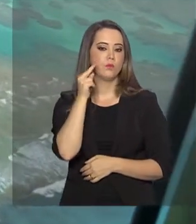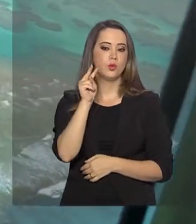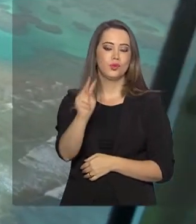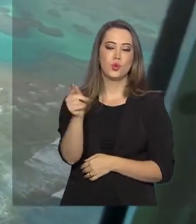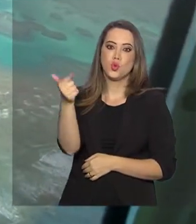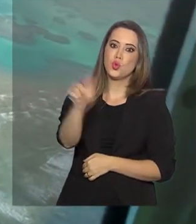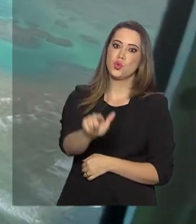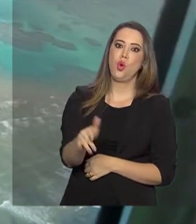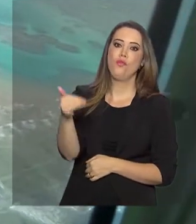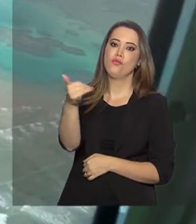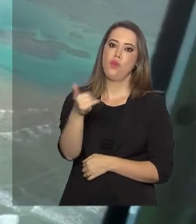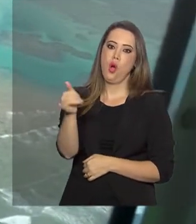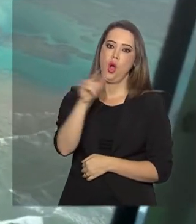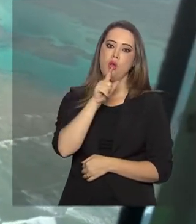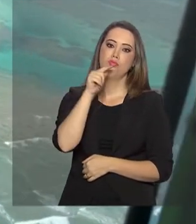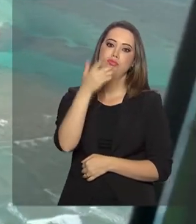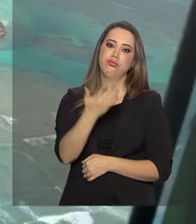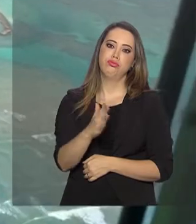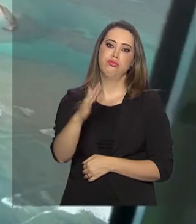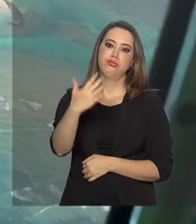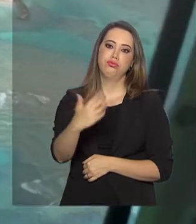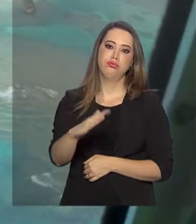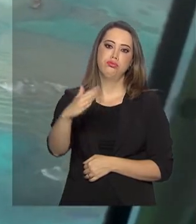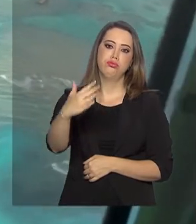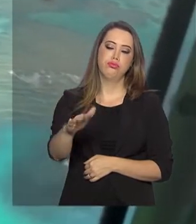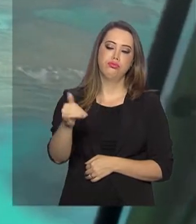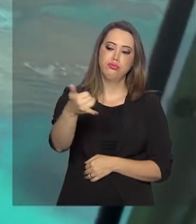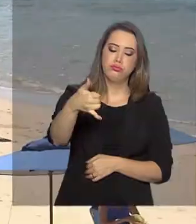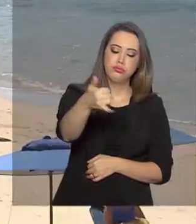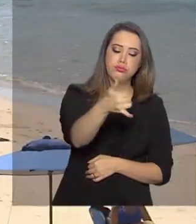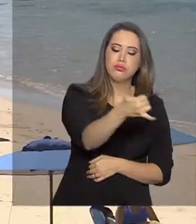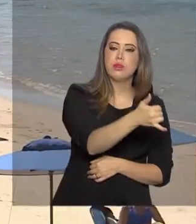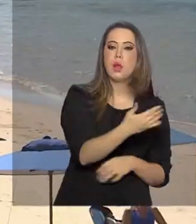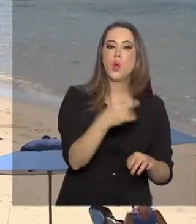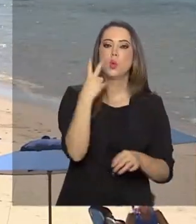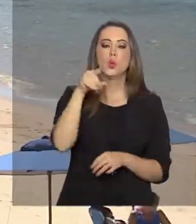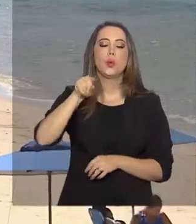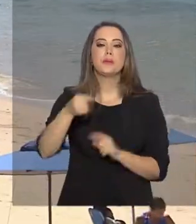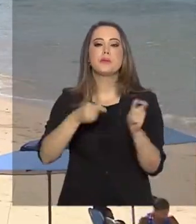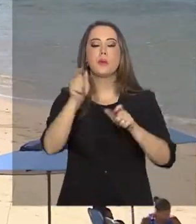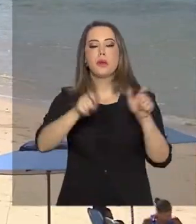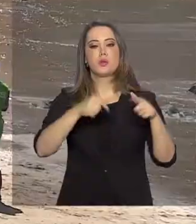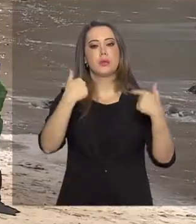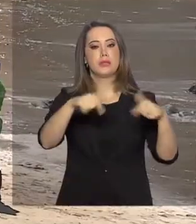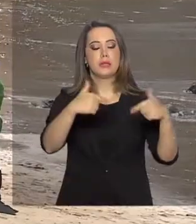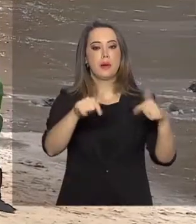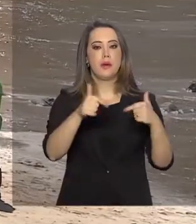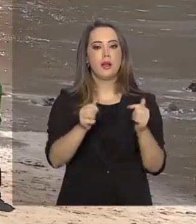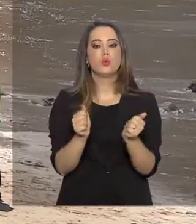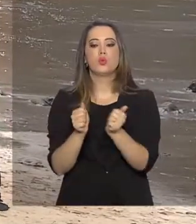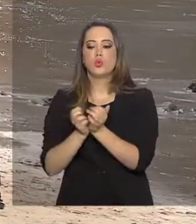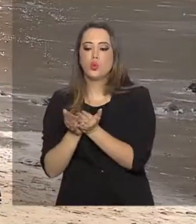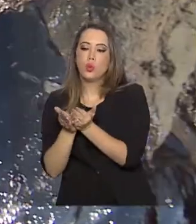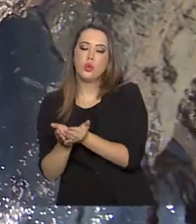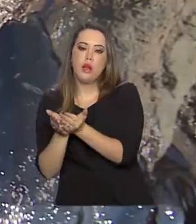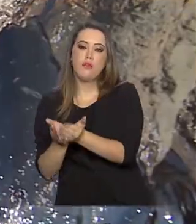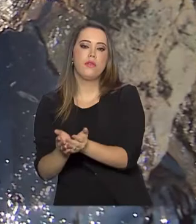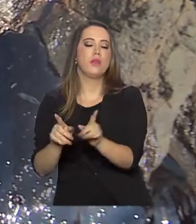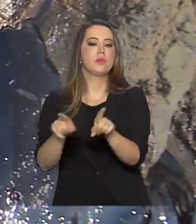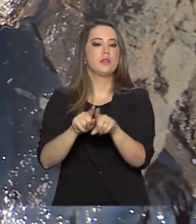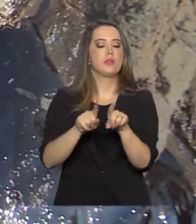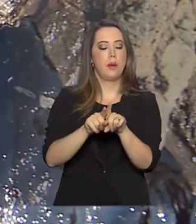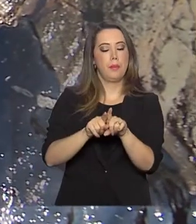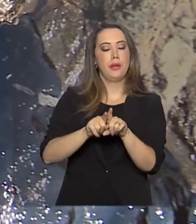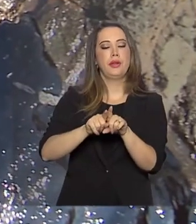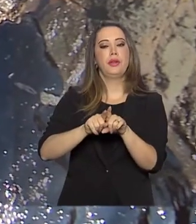reaparecimento das manchas de óleo. São dois mil militares atuando com o apoio de navios e viaturas da Marinha, além de